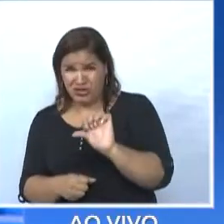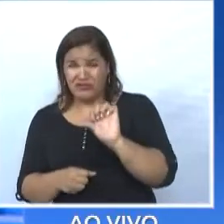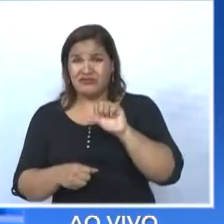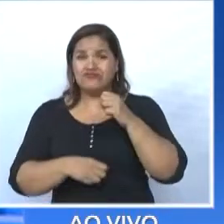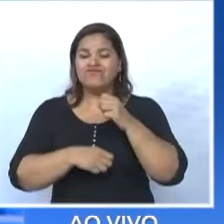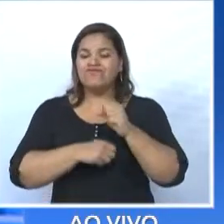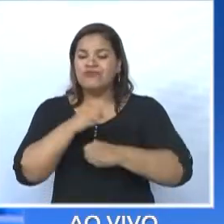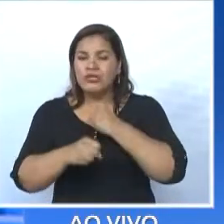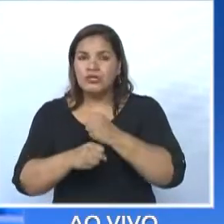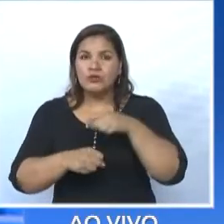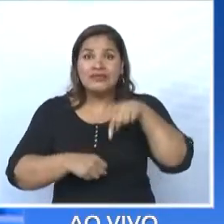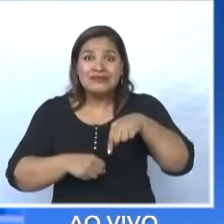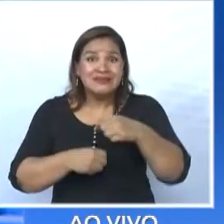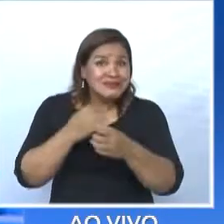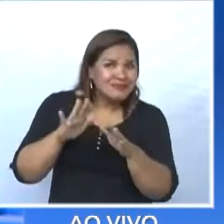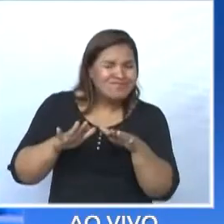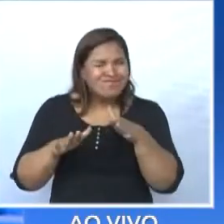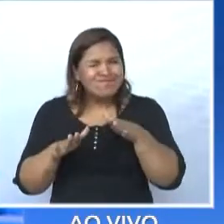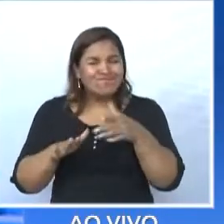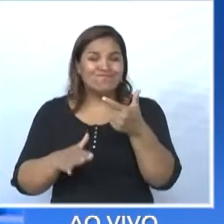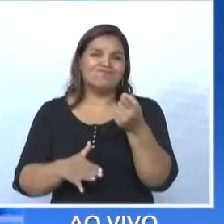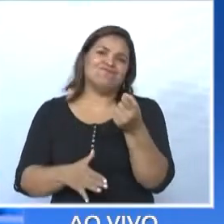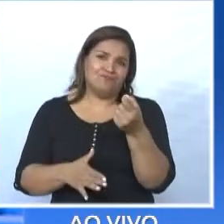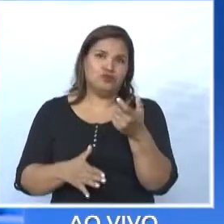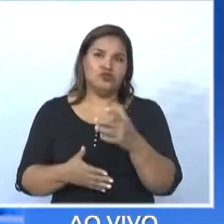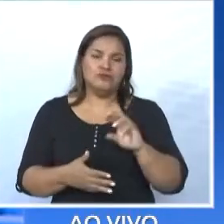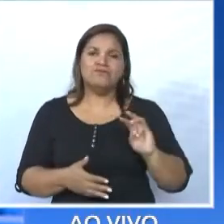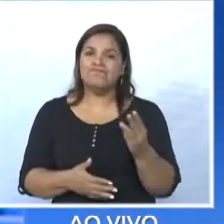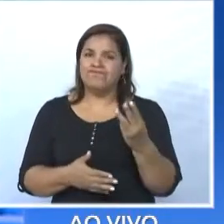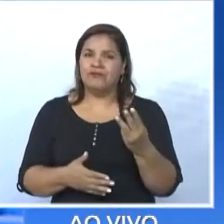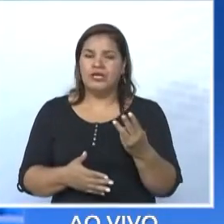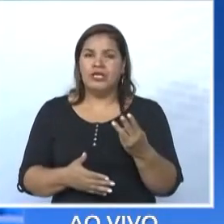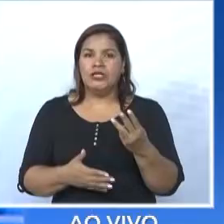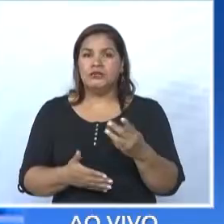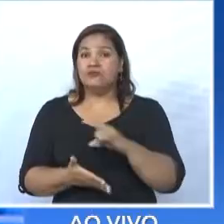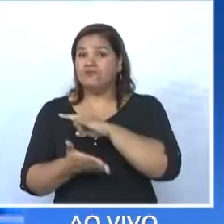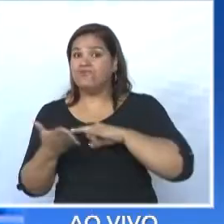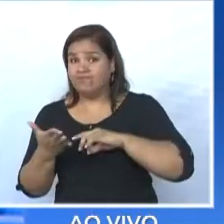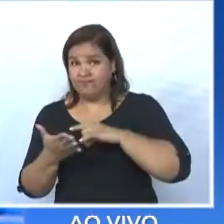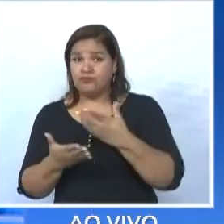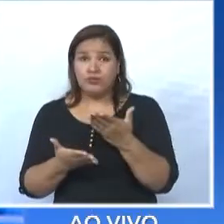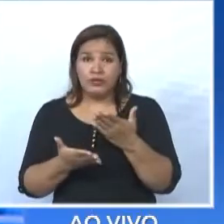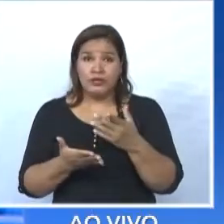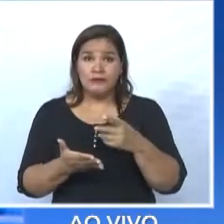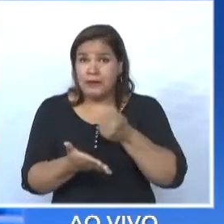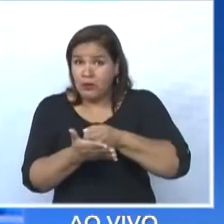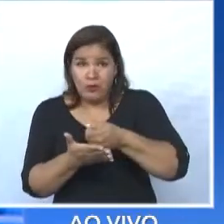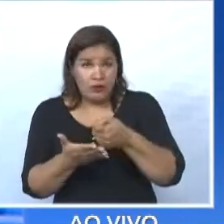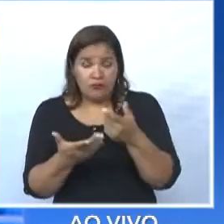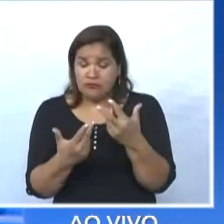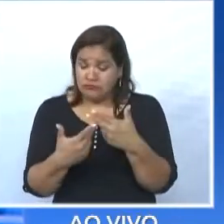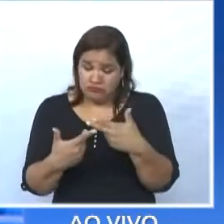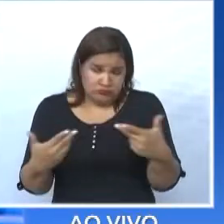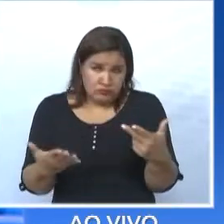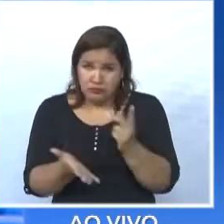de 20, certo? Então, em termos de precatório, nós pagamos a mesma coisa. O que mudou?